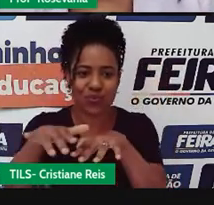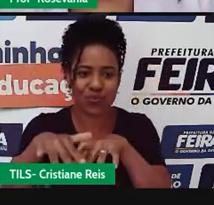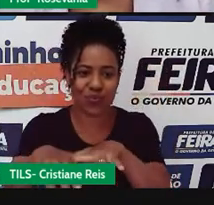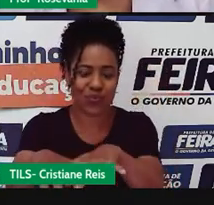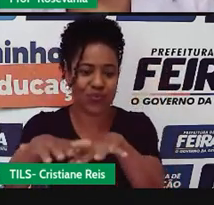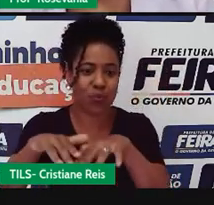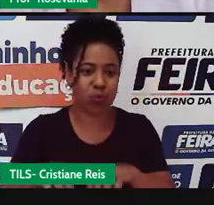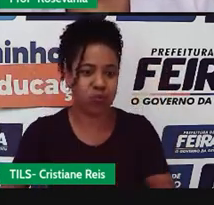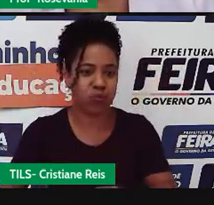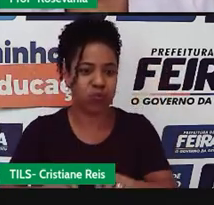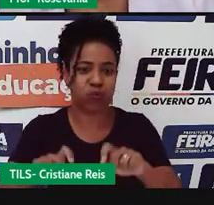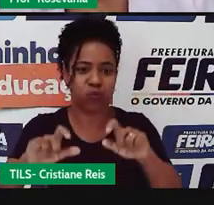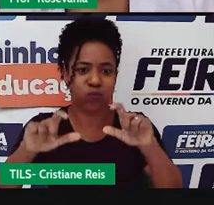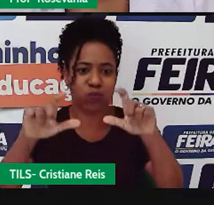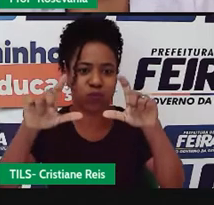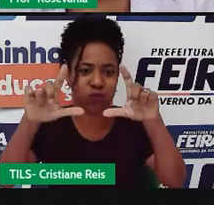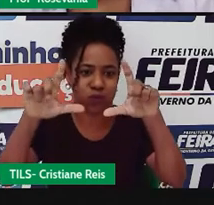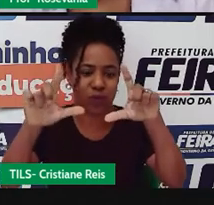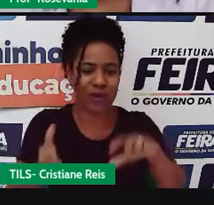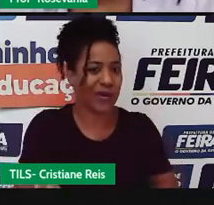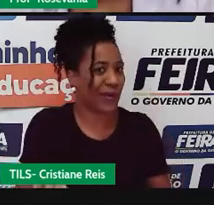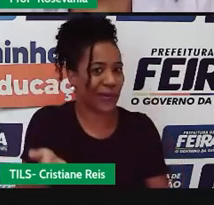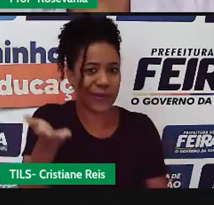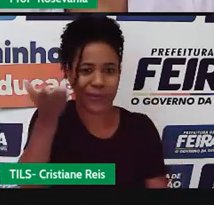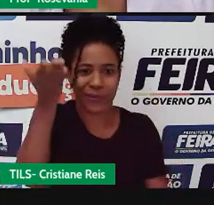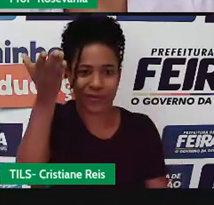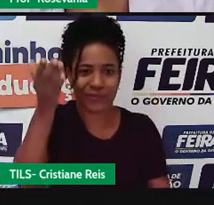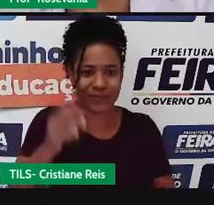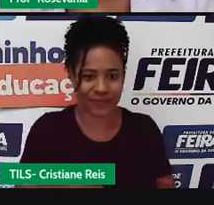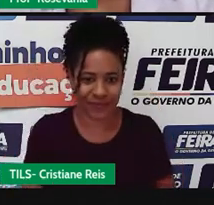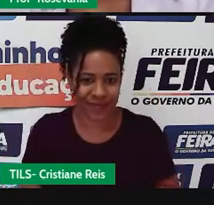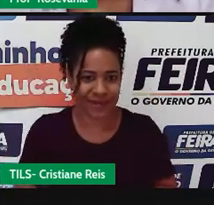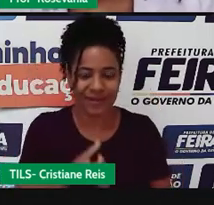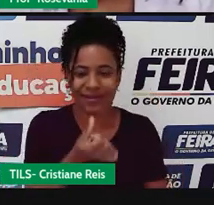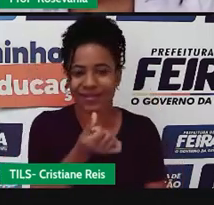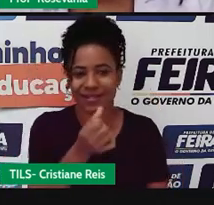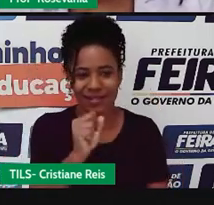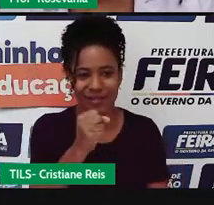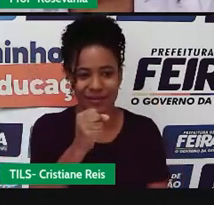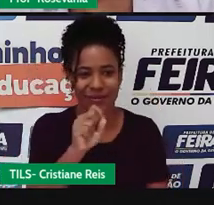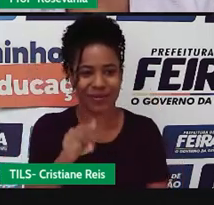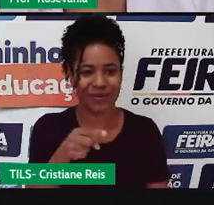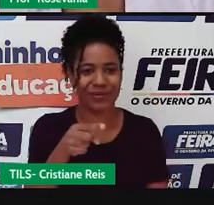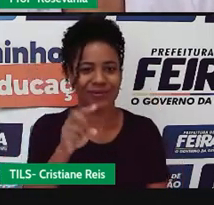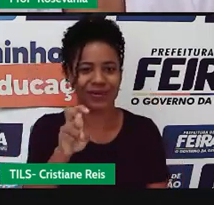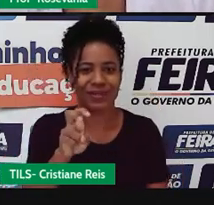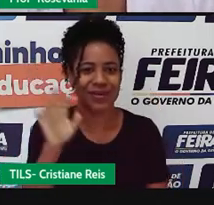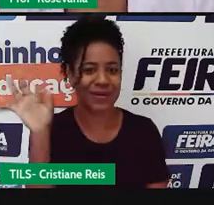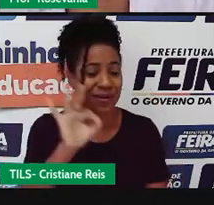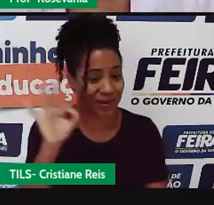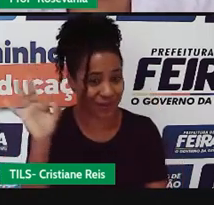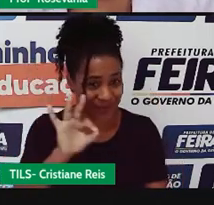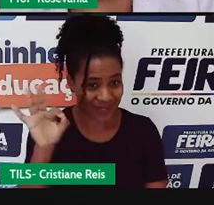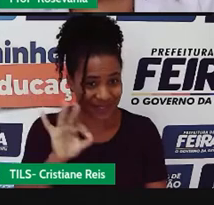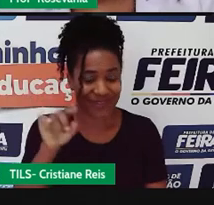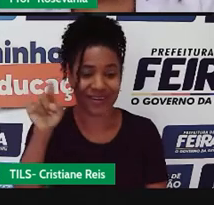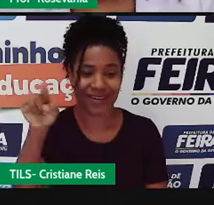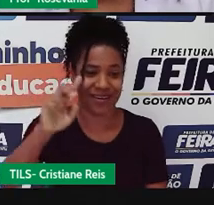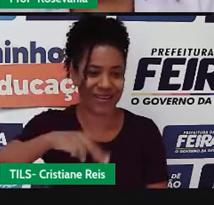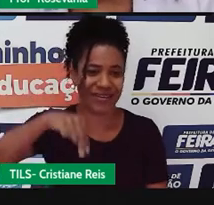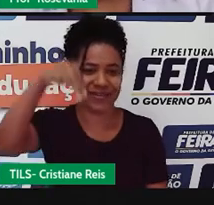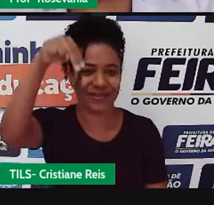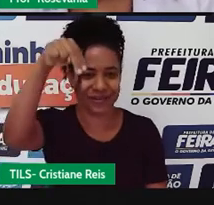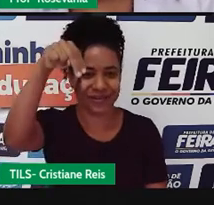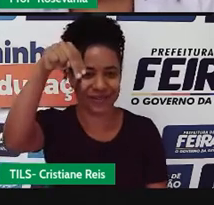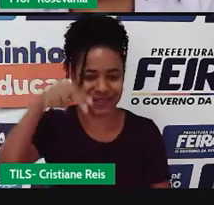abastecidos e aí, consequentemente, 68% dessa água tá lá na região norte. Mas quem é que vai gastar